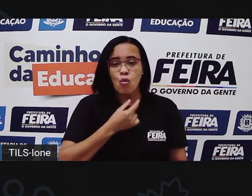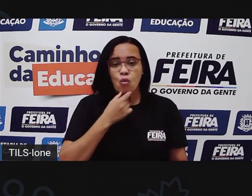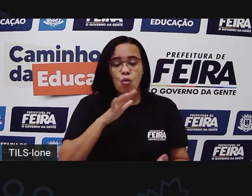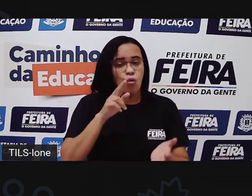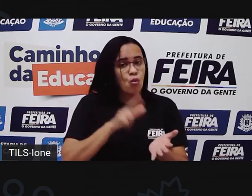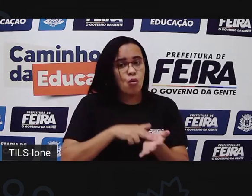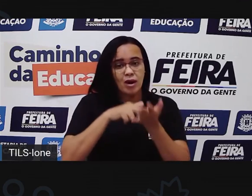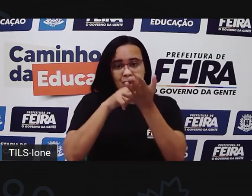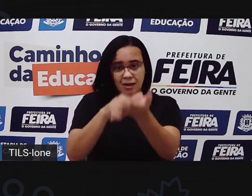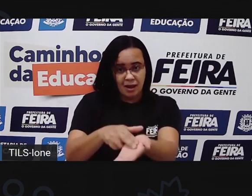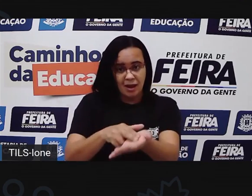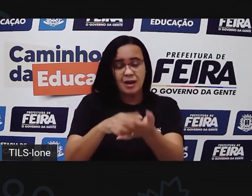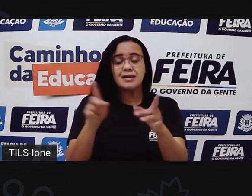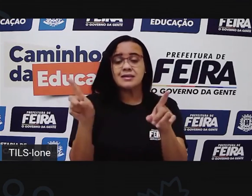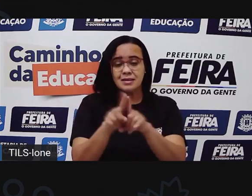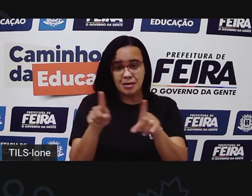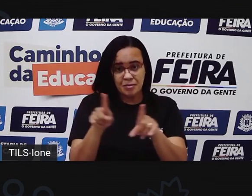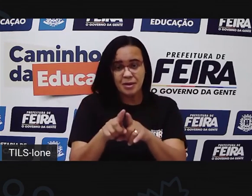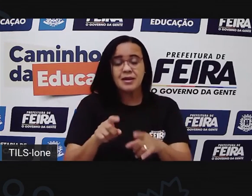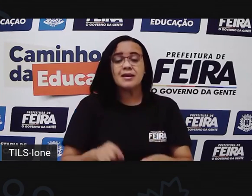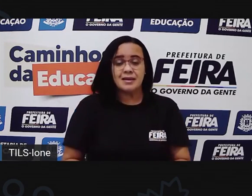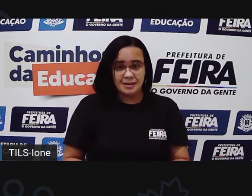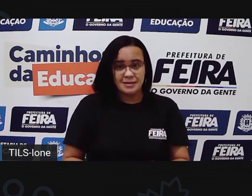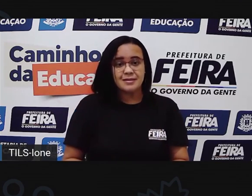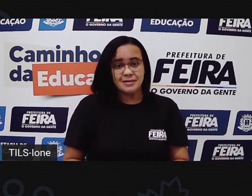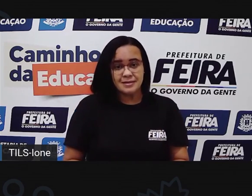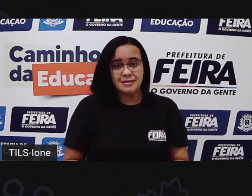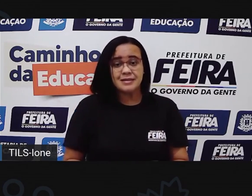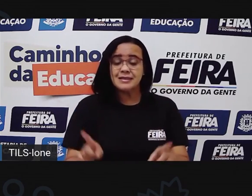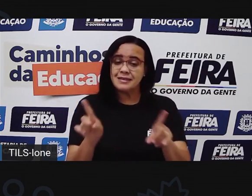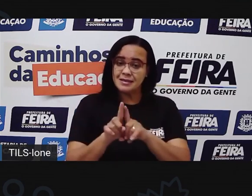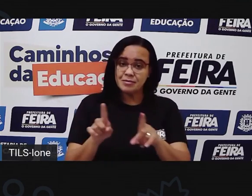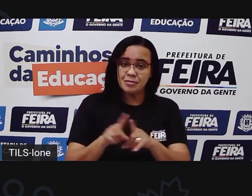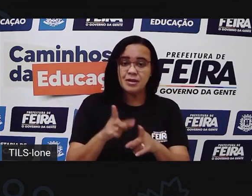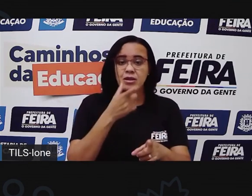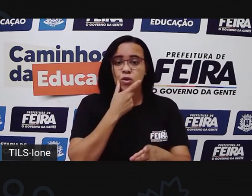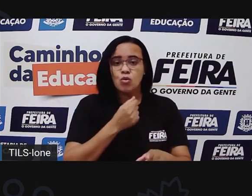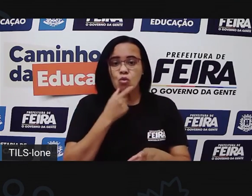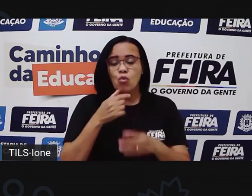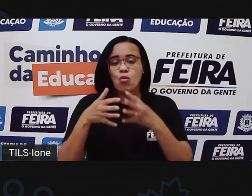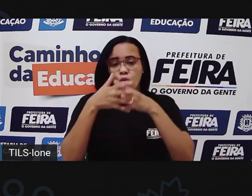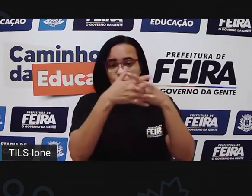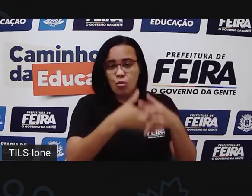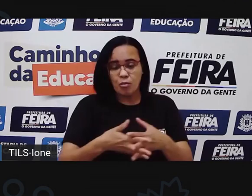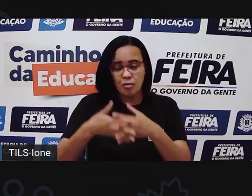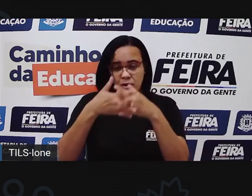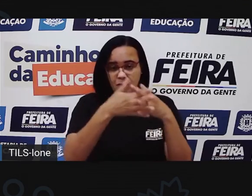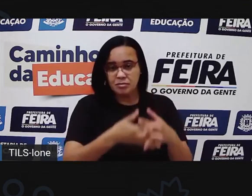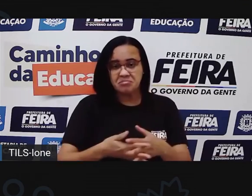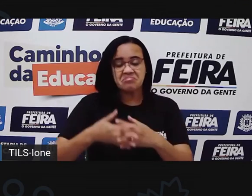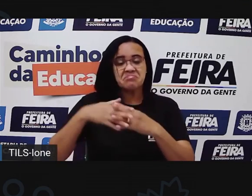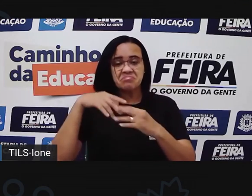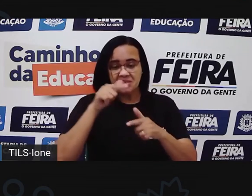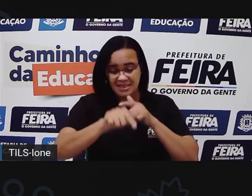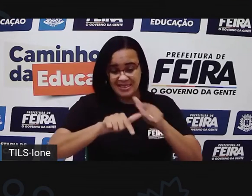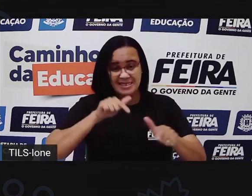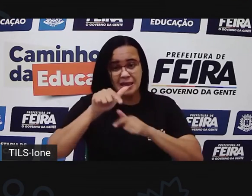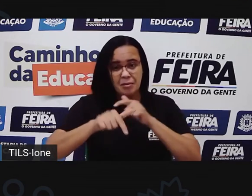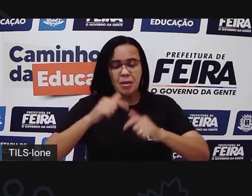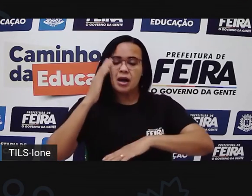transporta nosso alimento, nossos produtos. Então a gente precisa valorizar esses profissionais que estão aí nas estradas,